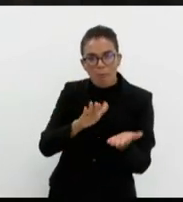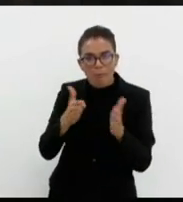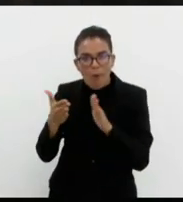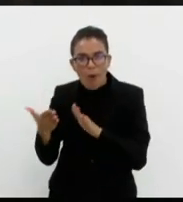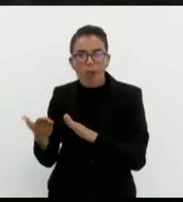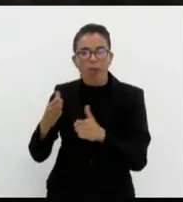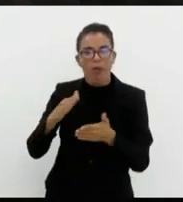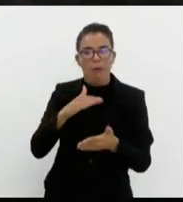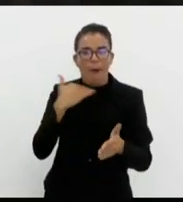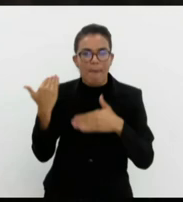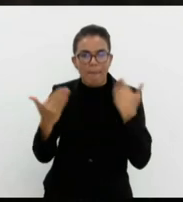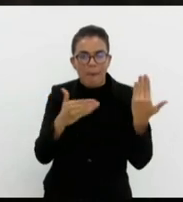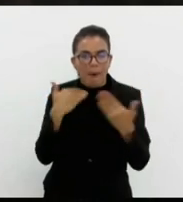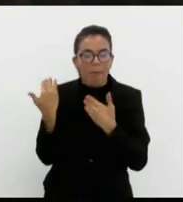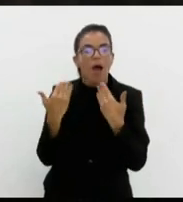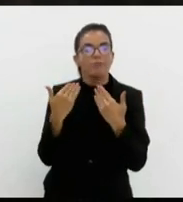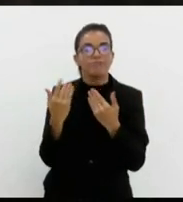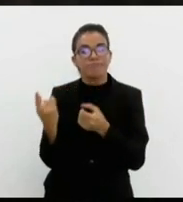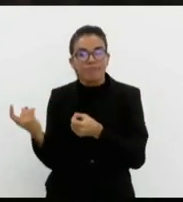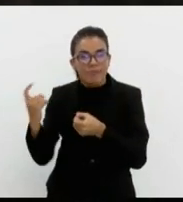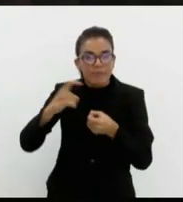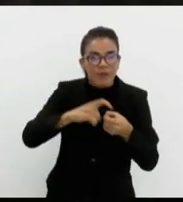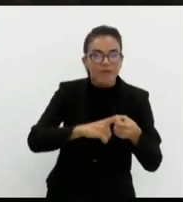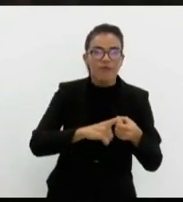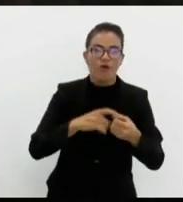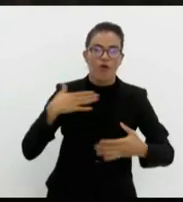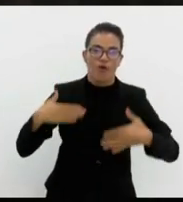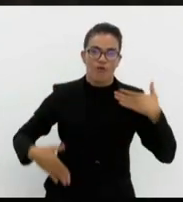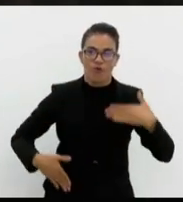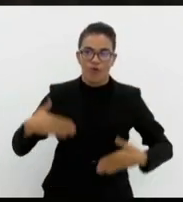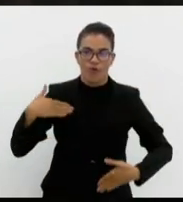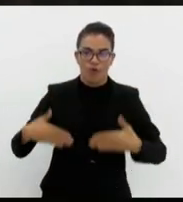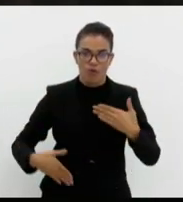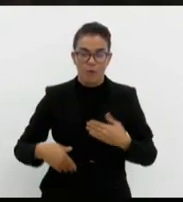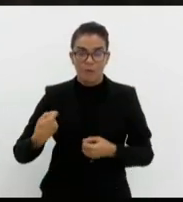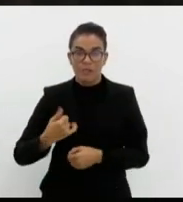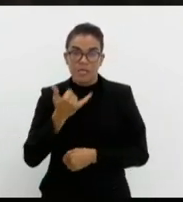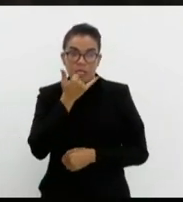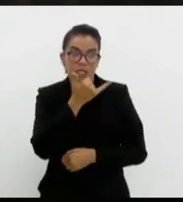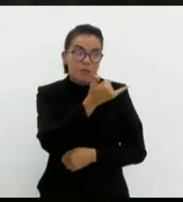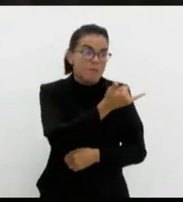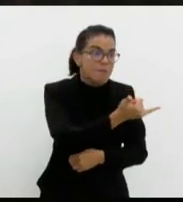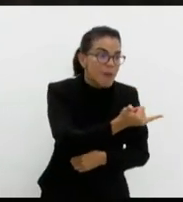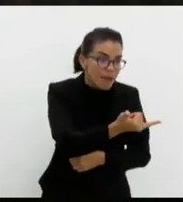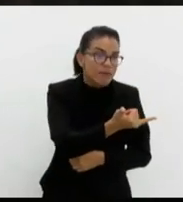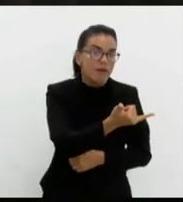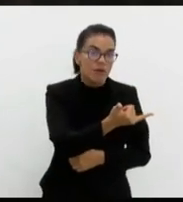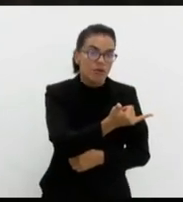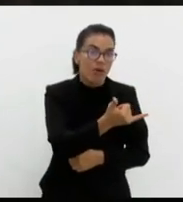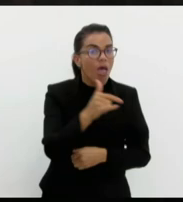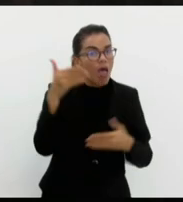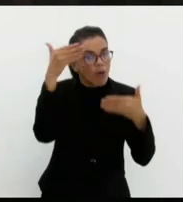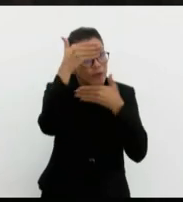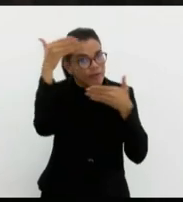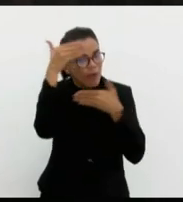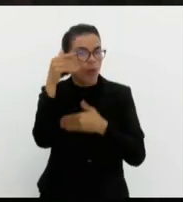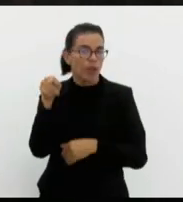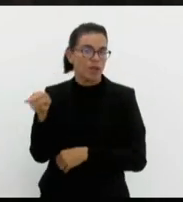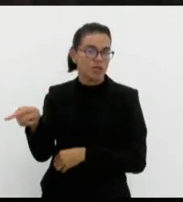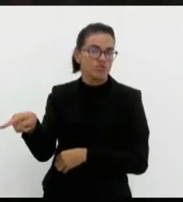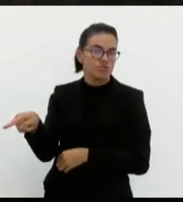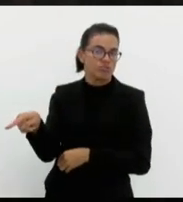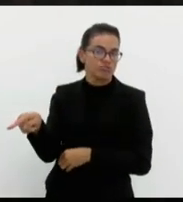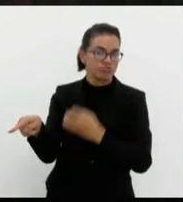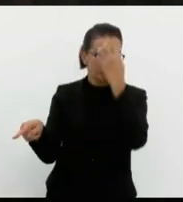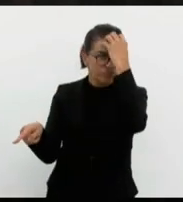Devolve. quem tinha que pedir e tem que pedir desculpa e perdão são os terroristas que estão fazendo essa maldade.